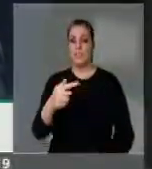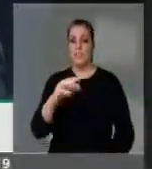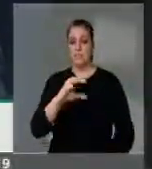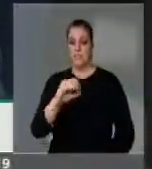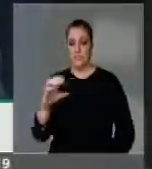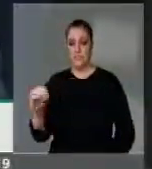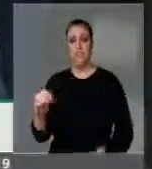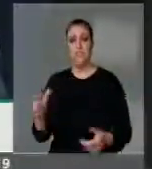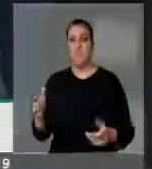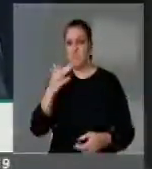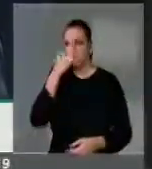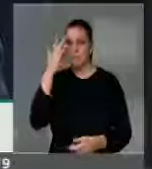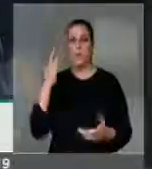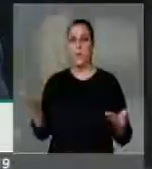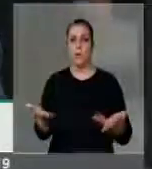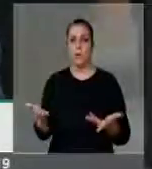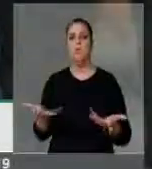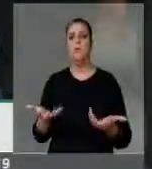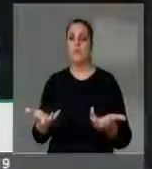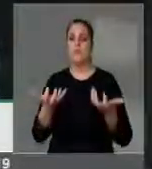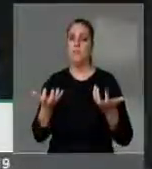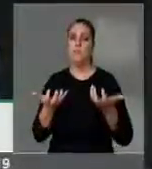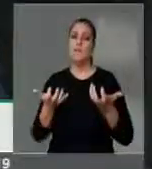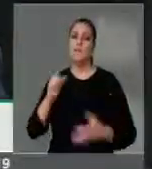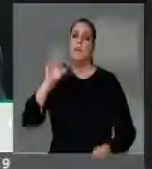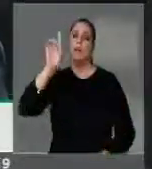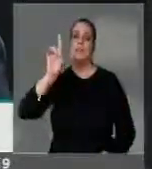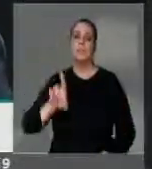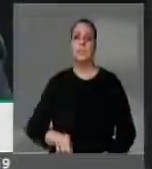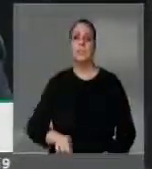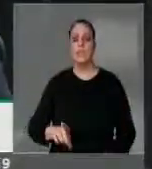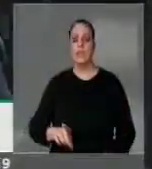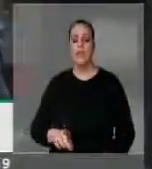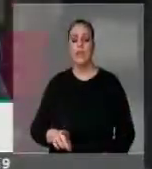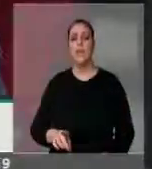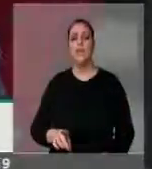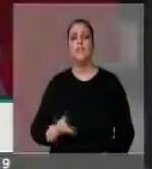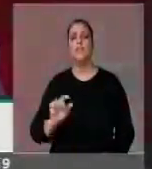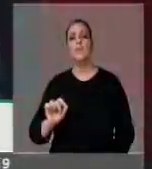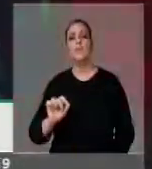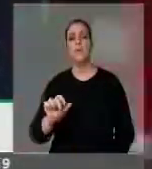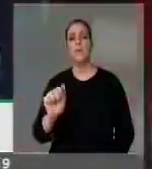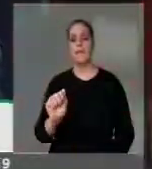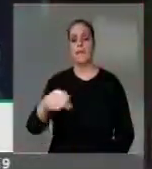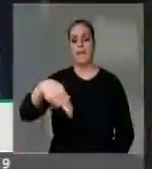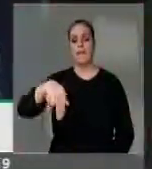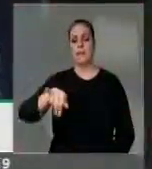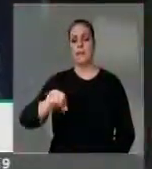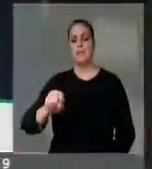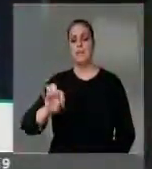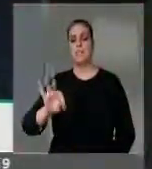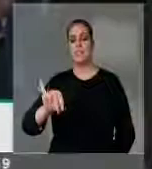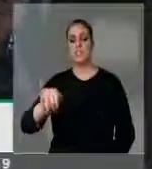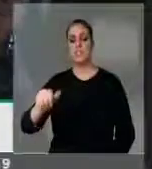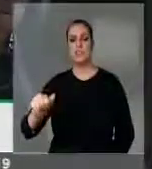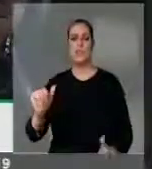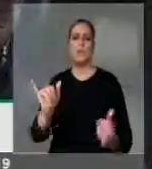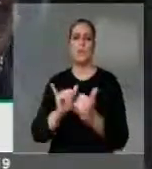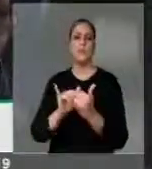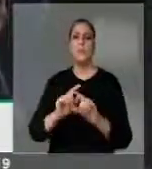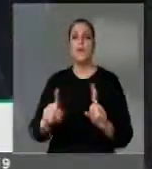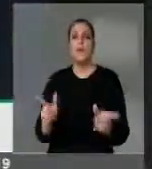o reconhecimento do seu direito como anistiados, mas os protestos estão paralisados. Então, dia